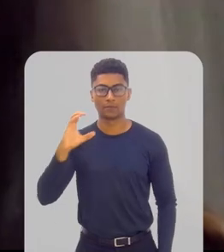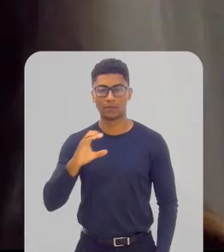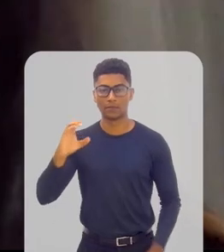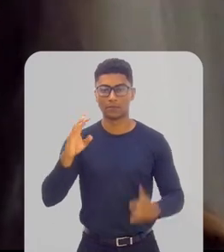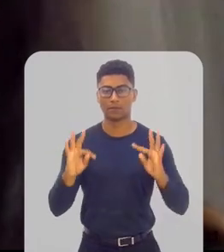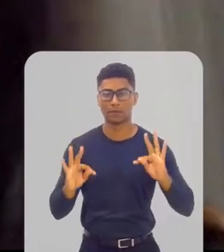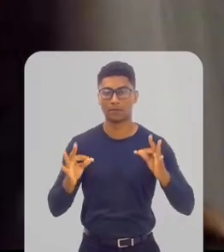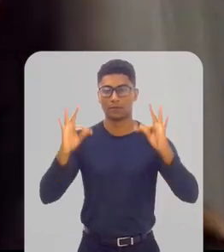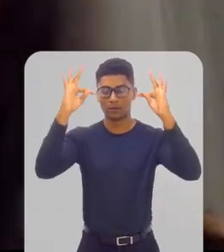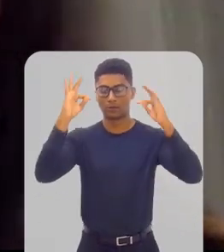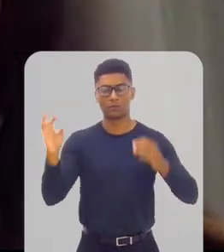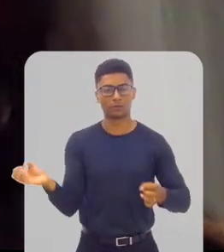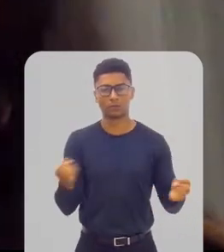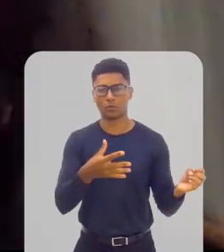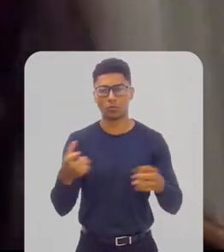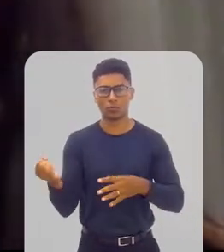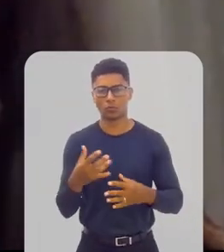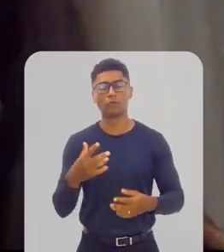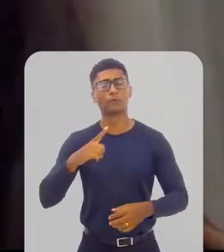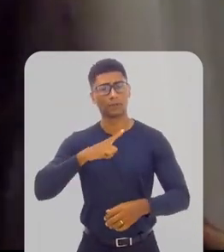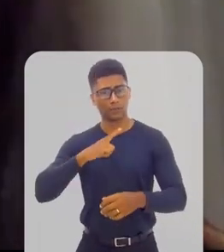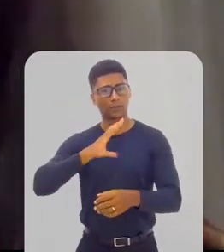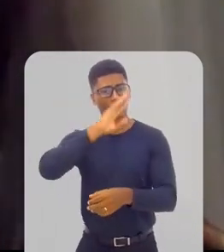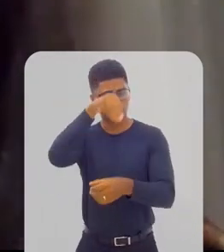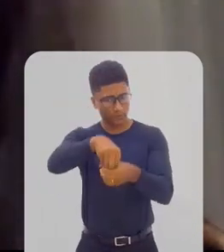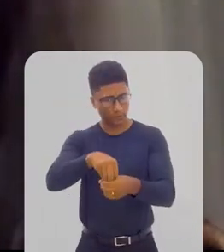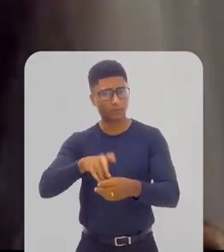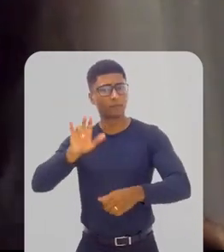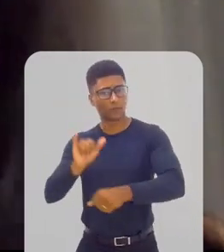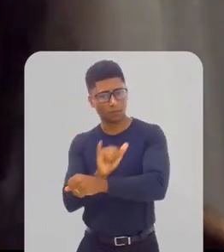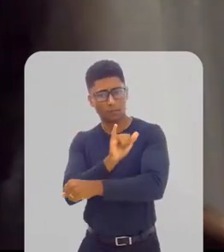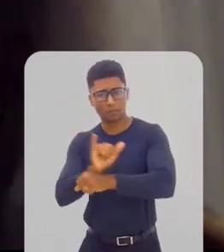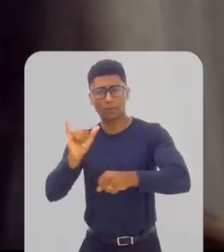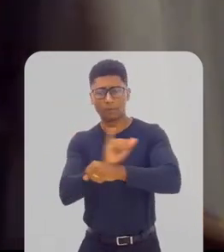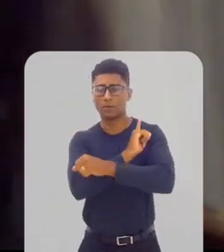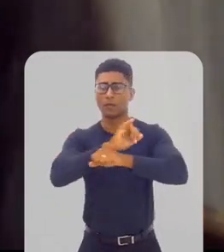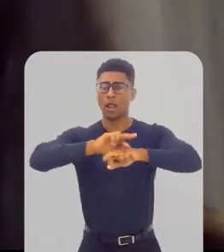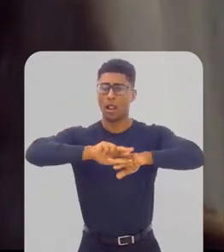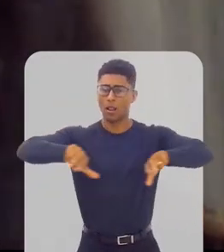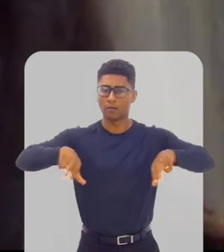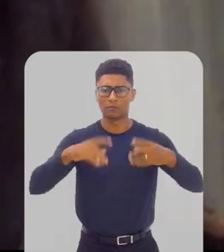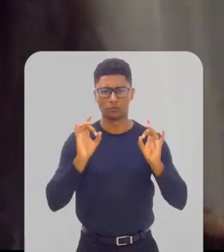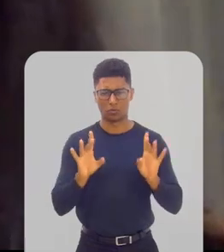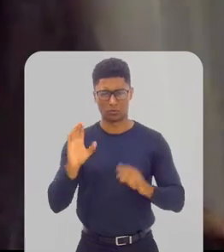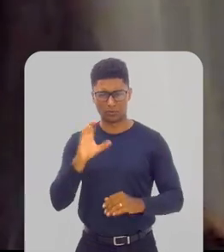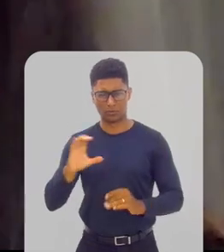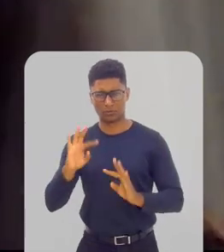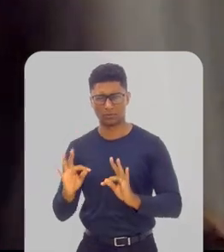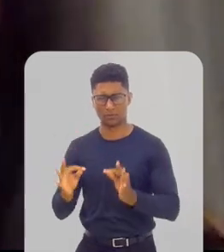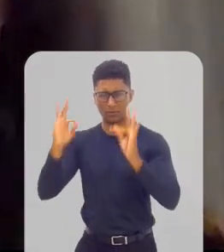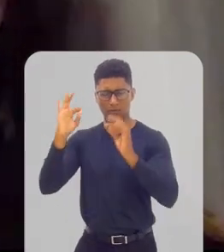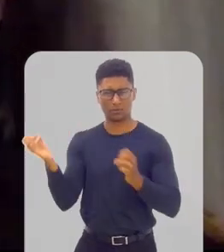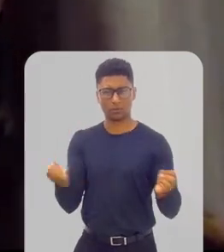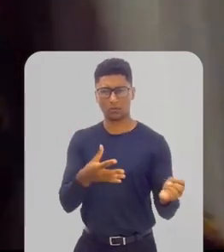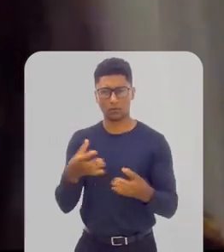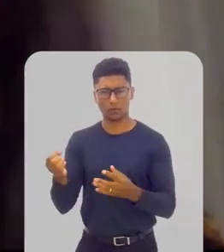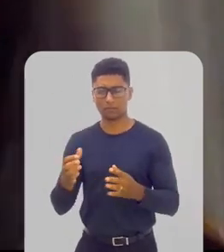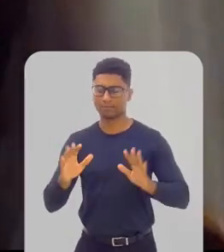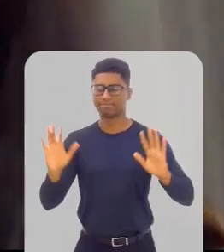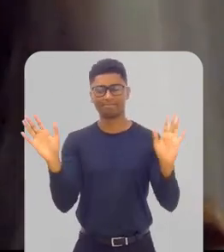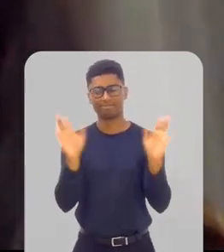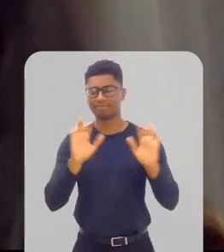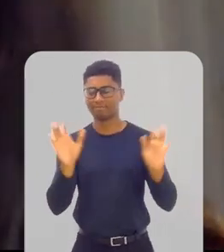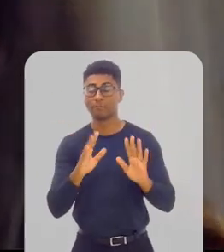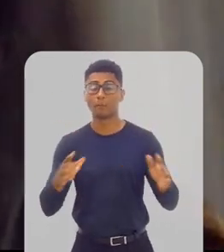e inovação, que traz algumas ferramentas muito interessantes, não apenas para ciência, tecnologia e inovação, para esse setorial,